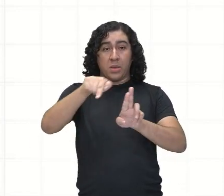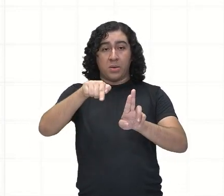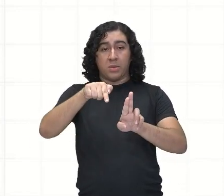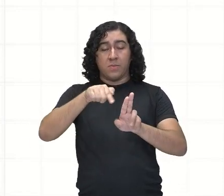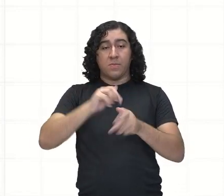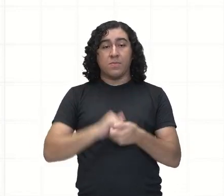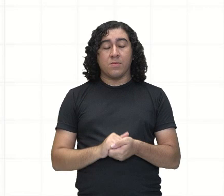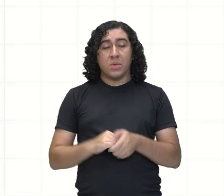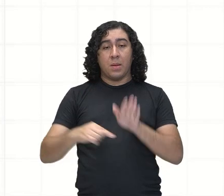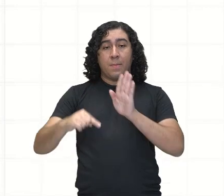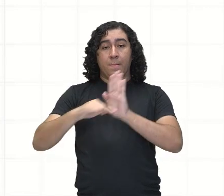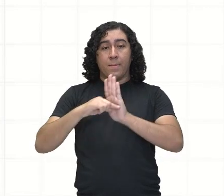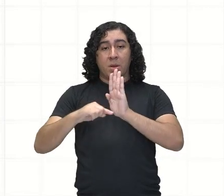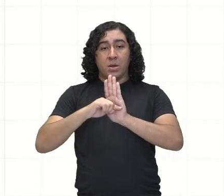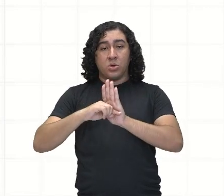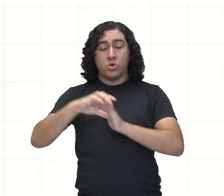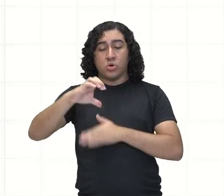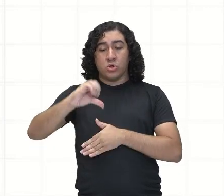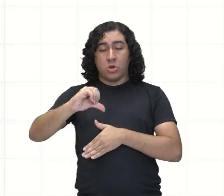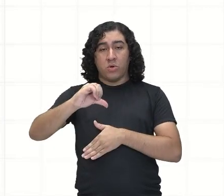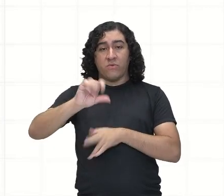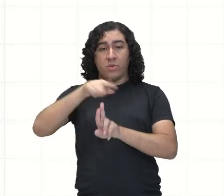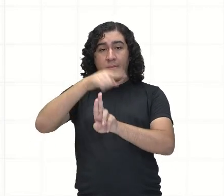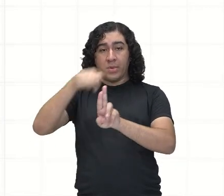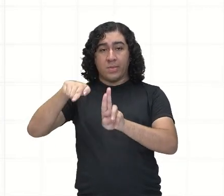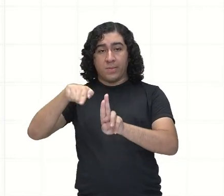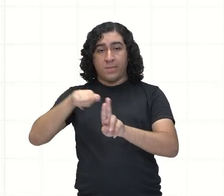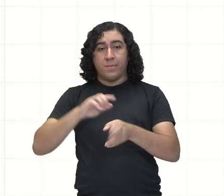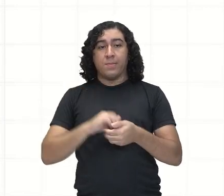9 vezes π, 9π.